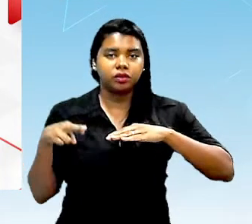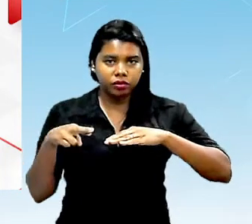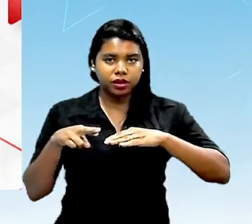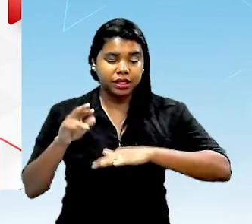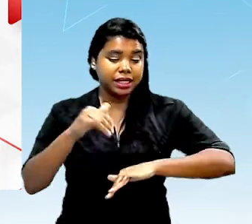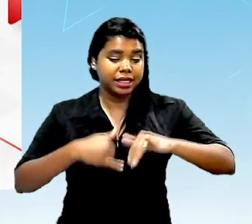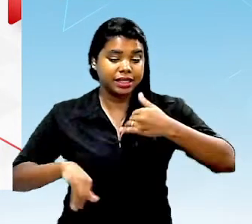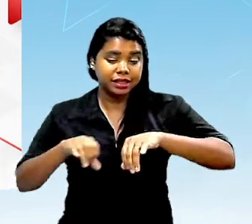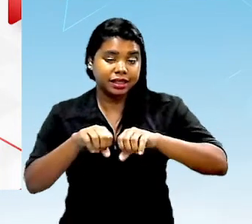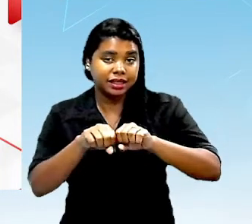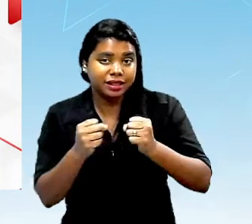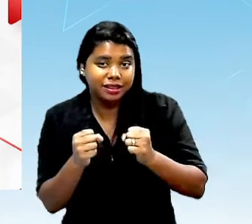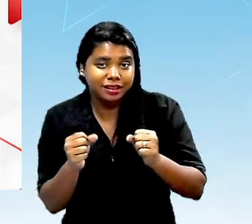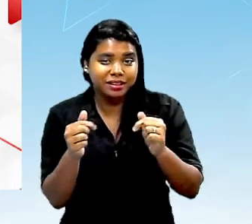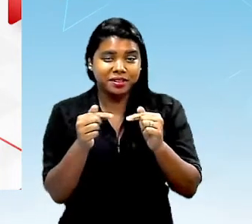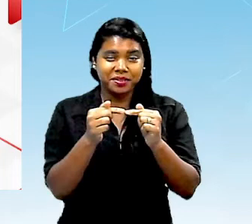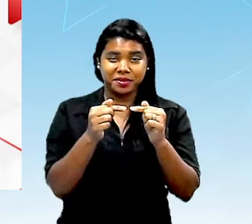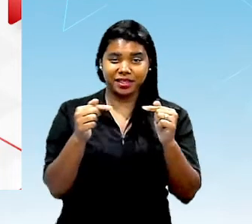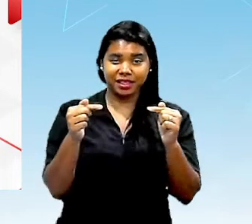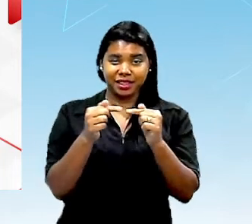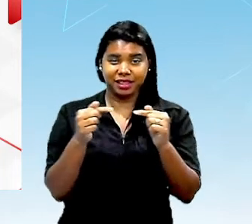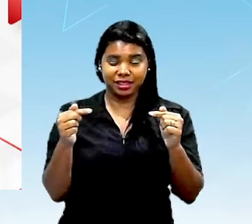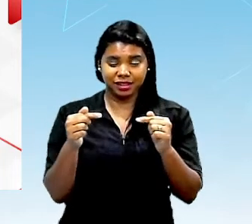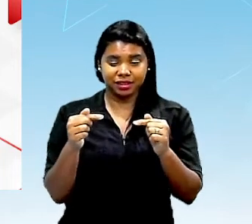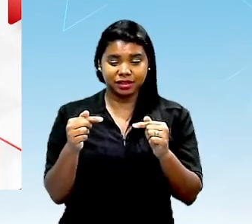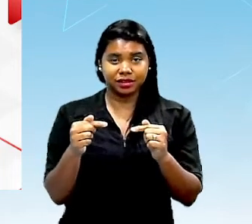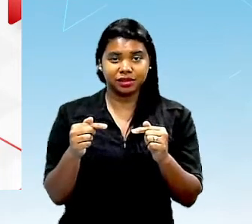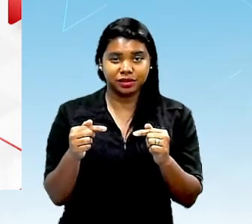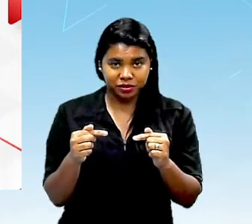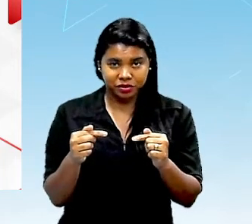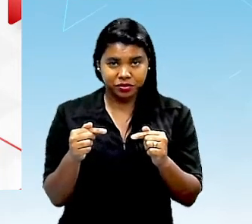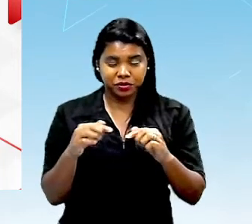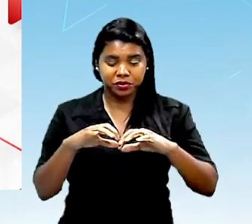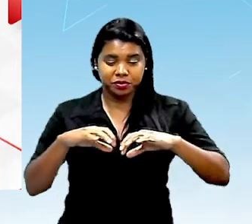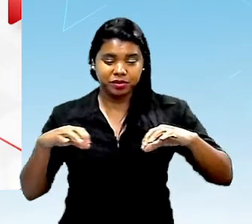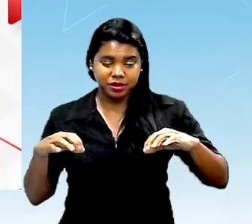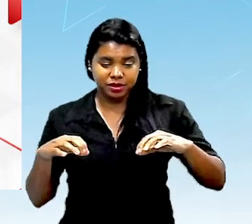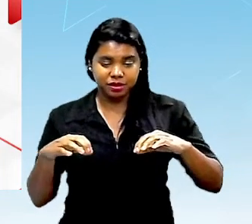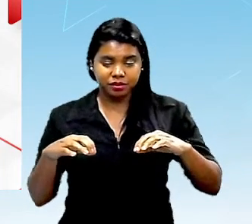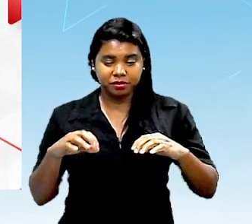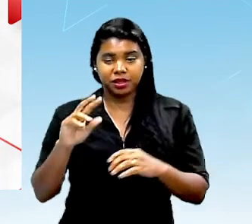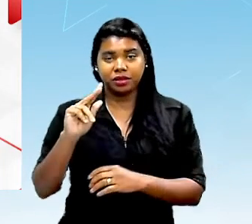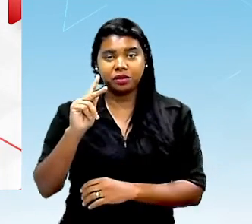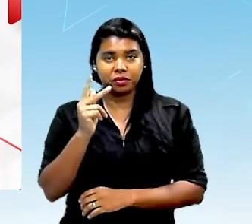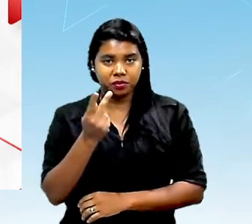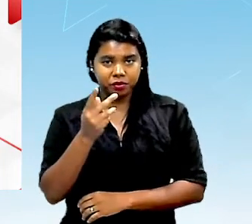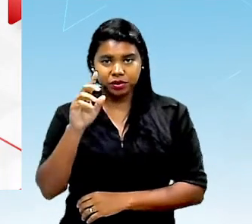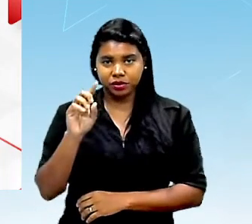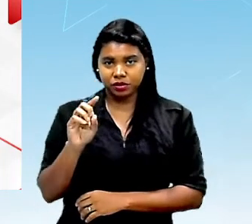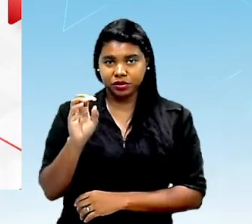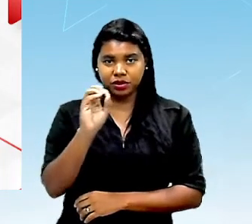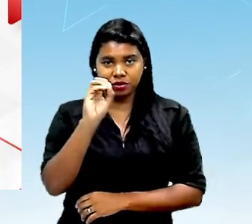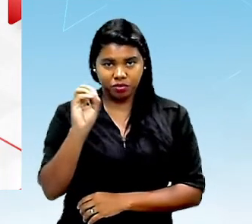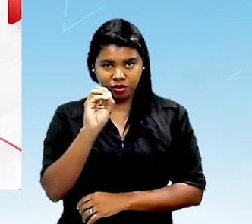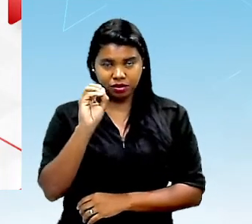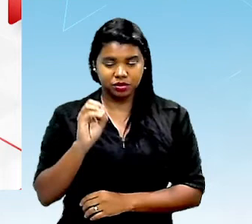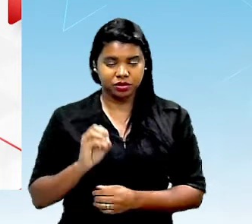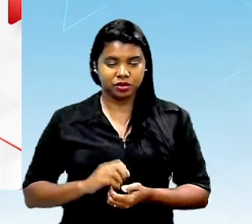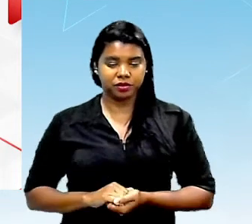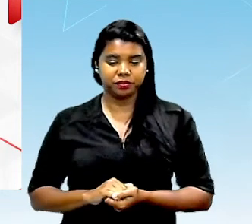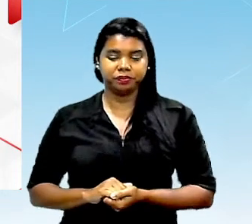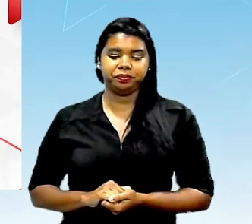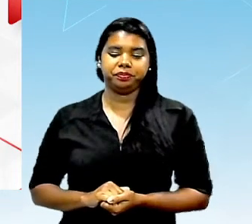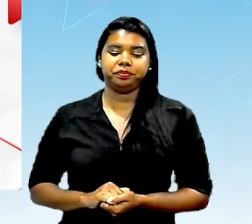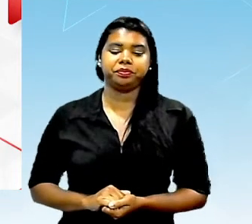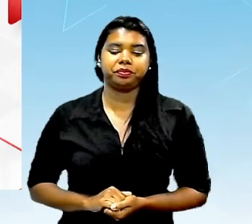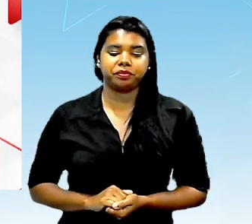faço é quebrar ligações entre os hidrogênios separando eles e entre os oxigênios também separando e